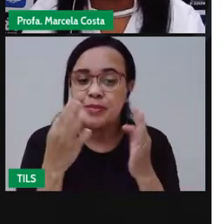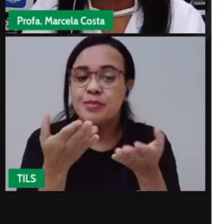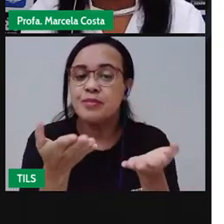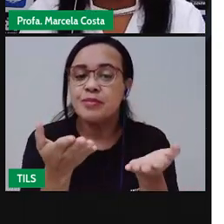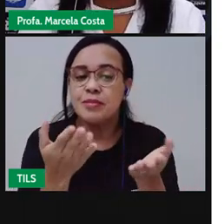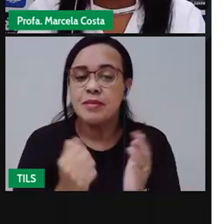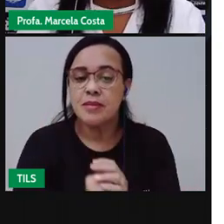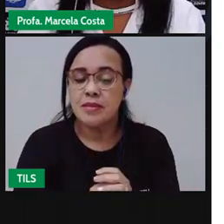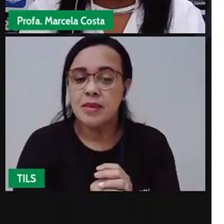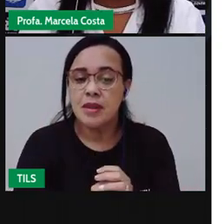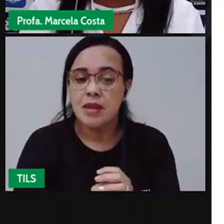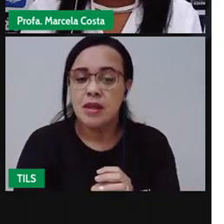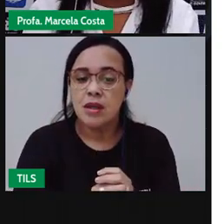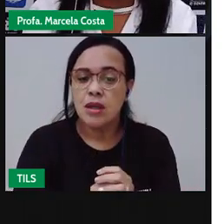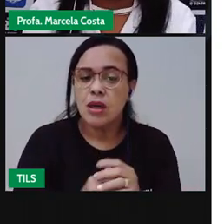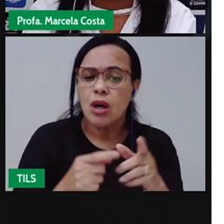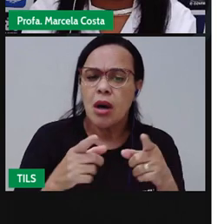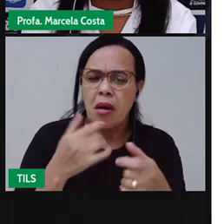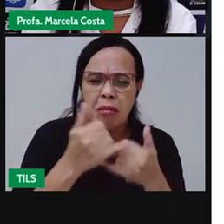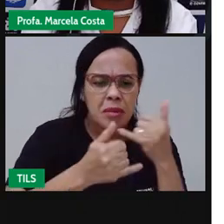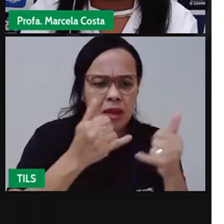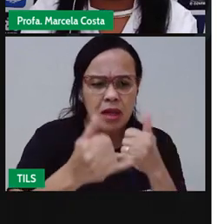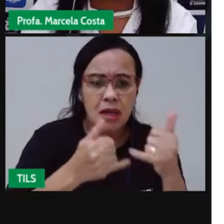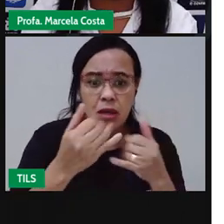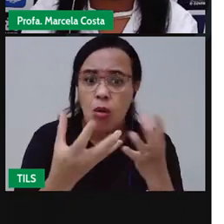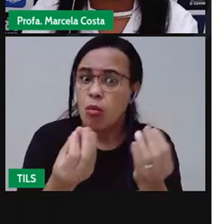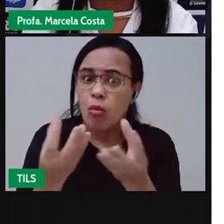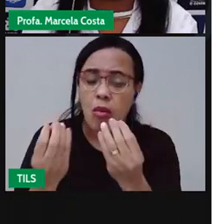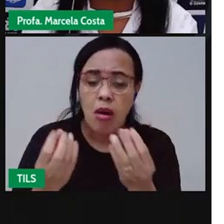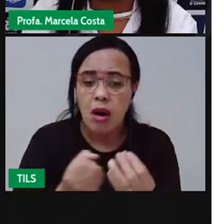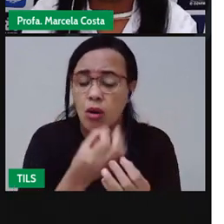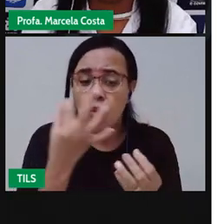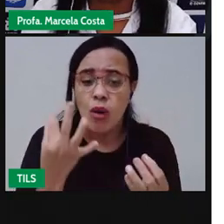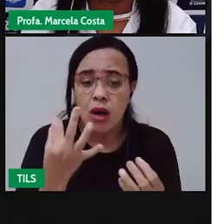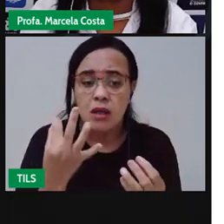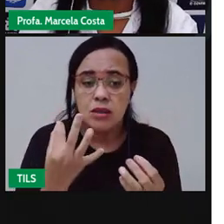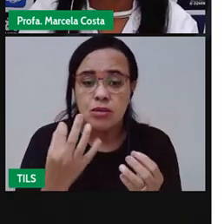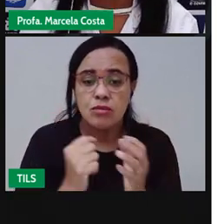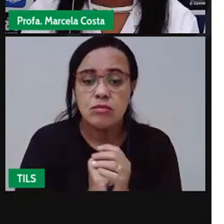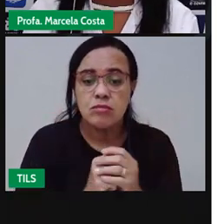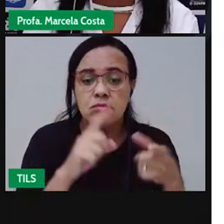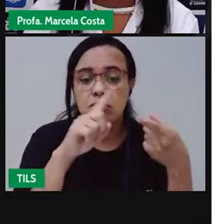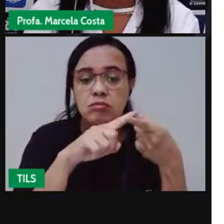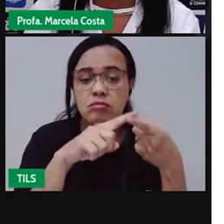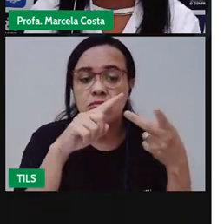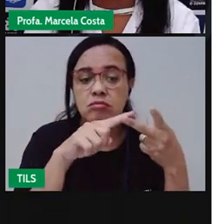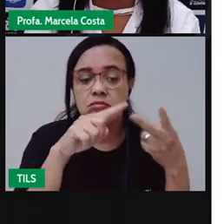Conta quantos brinquedos estão espalhados nesse chão. Vou dar um tempo para você.